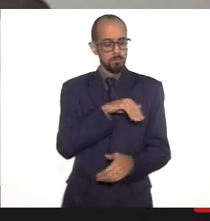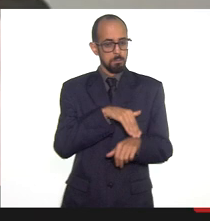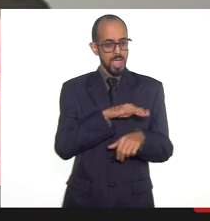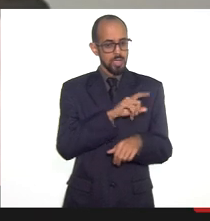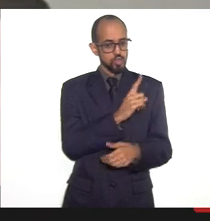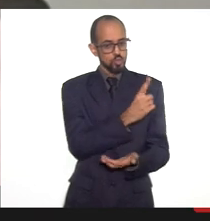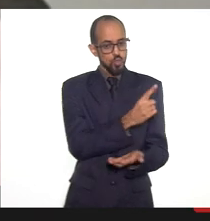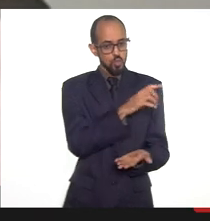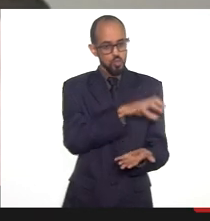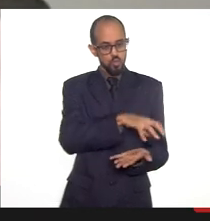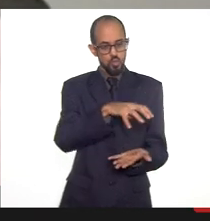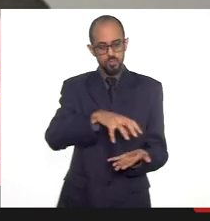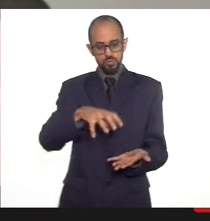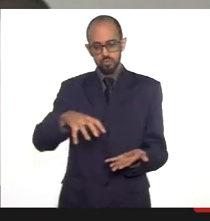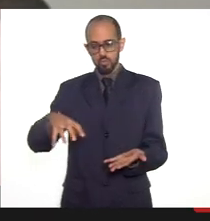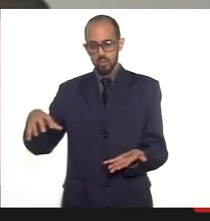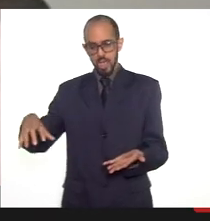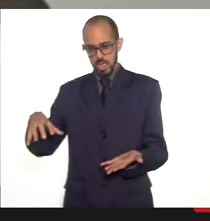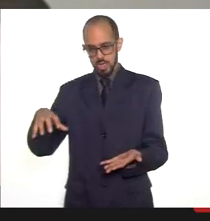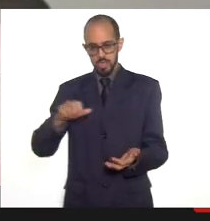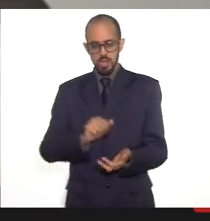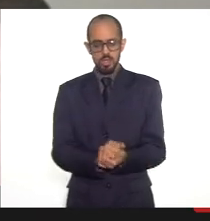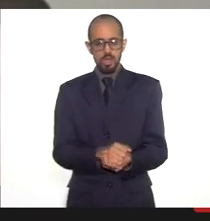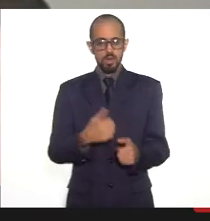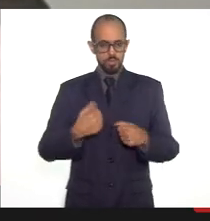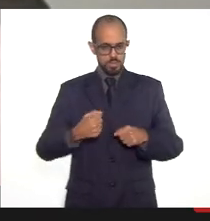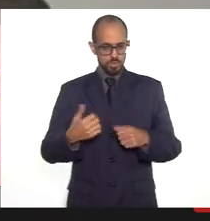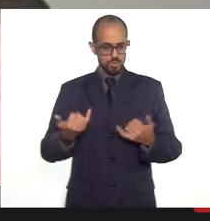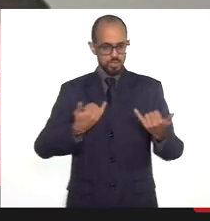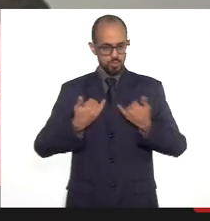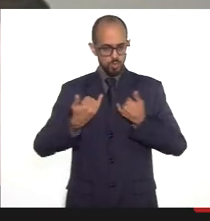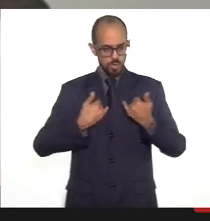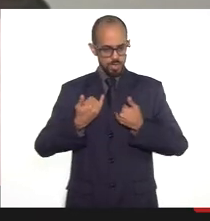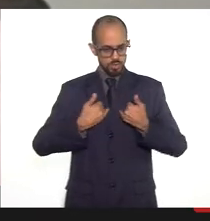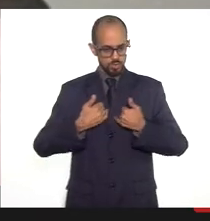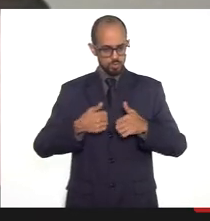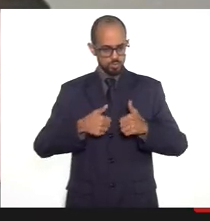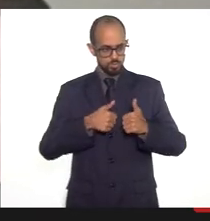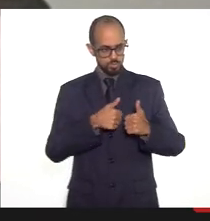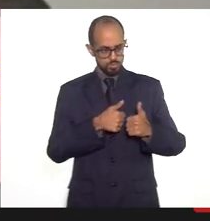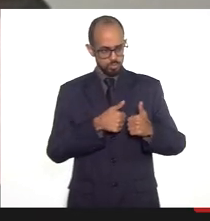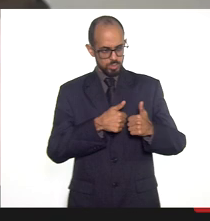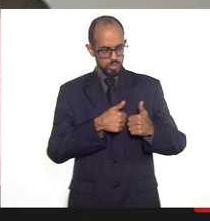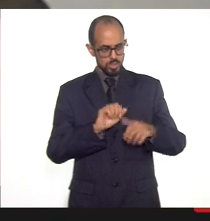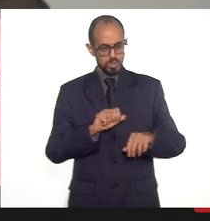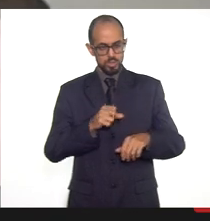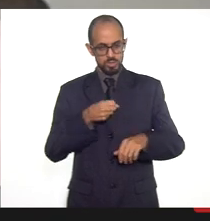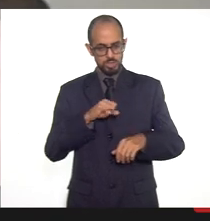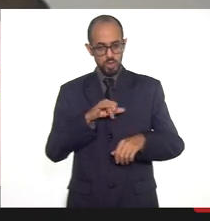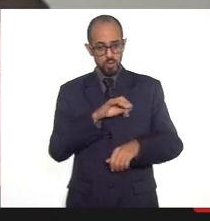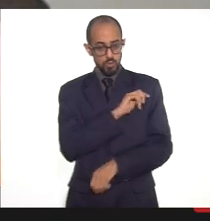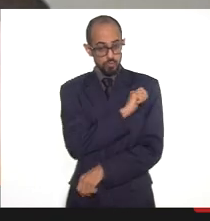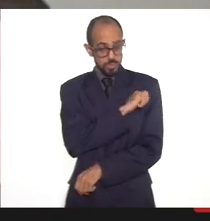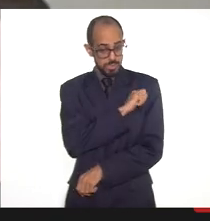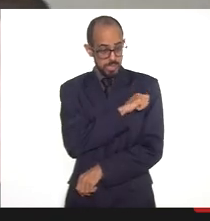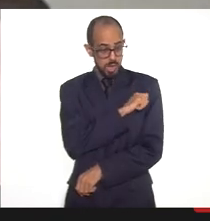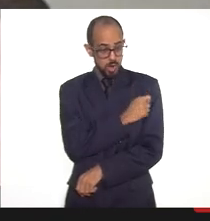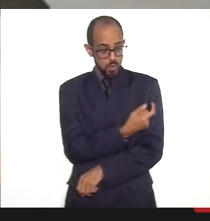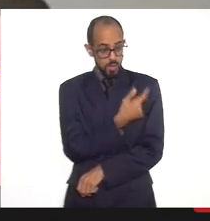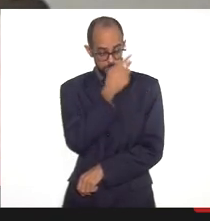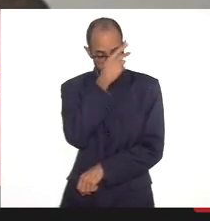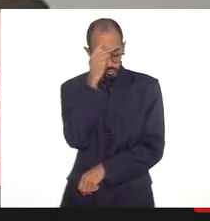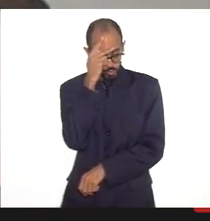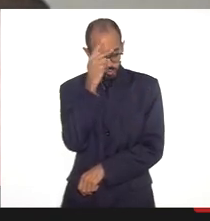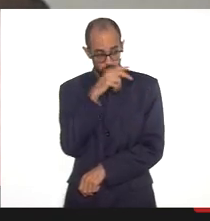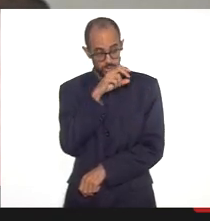possível está certo eu preciso dessa informação a Comissão de Saúde precisa de informação se o fiscal que está em determinado contato com o